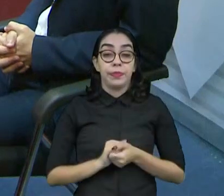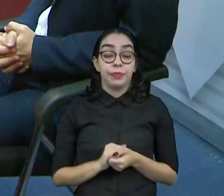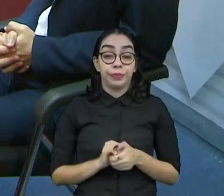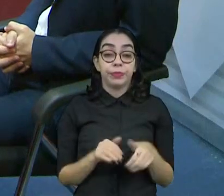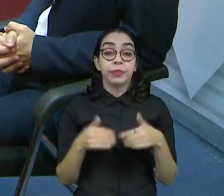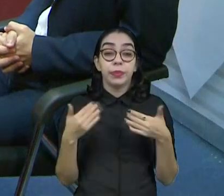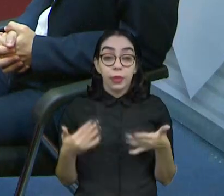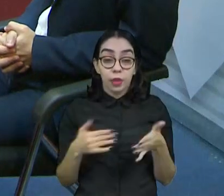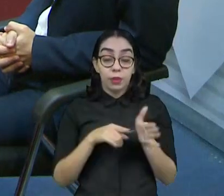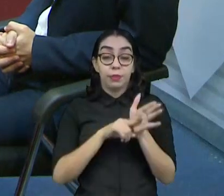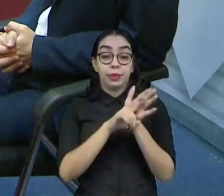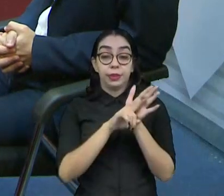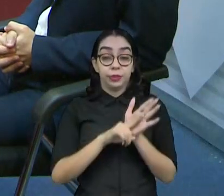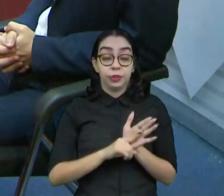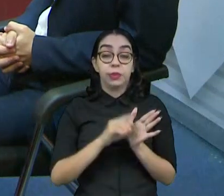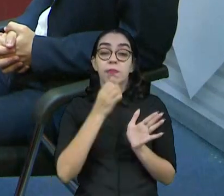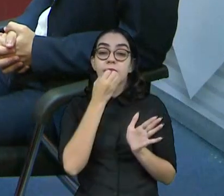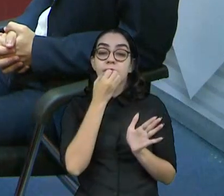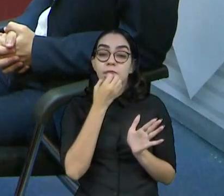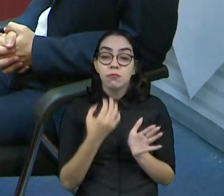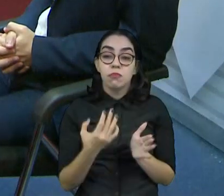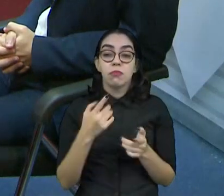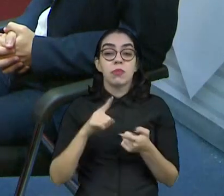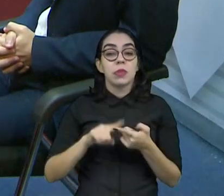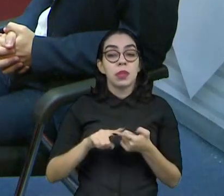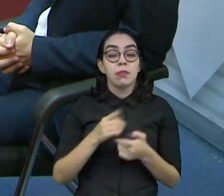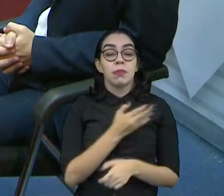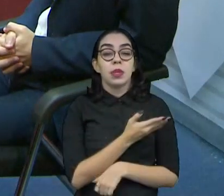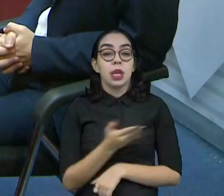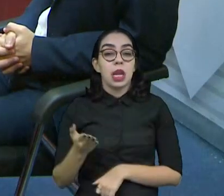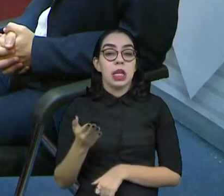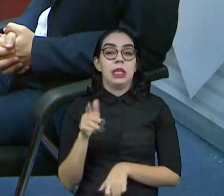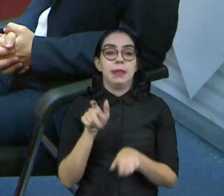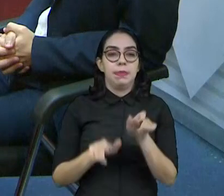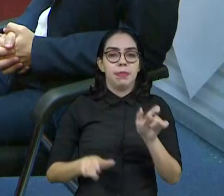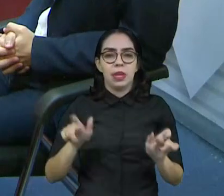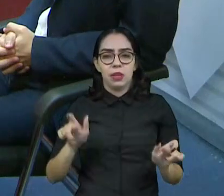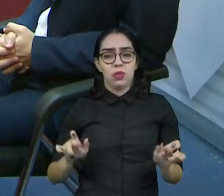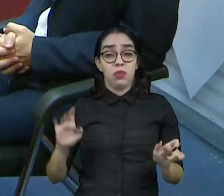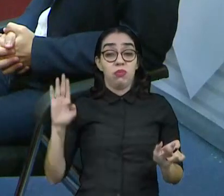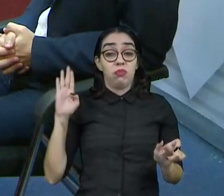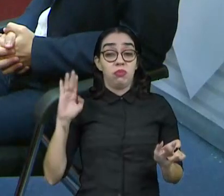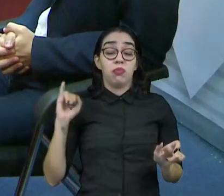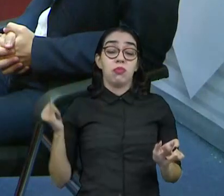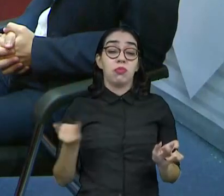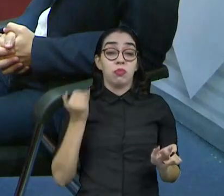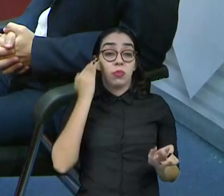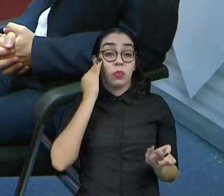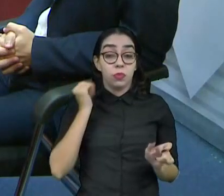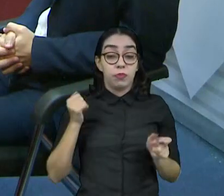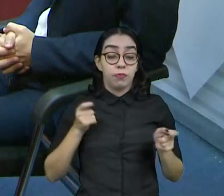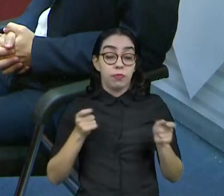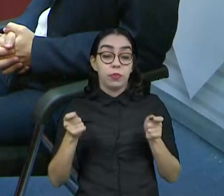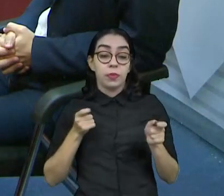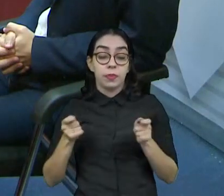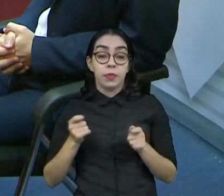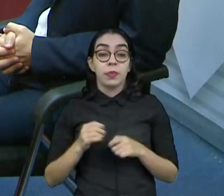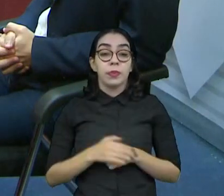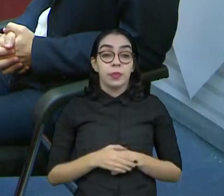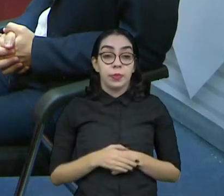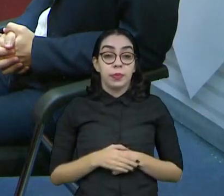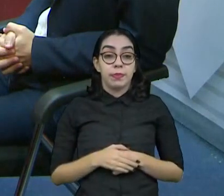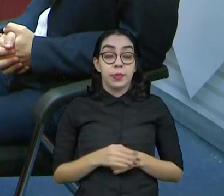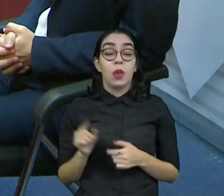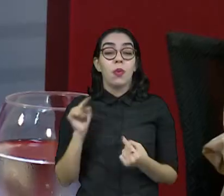importantes também para as campanhas, para os candidatos? Principalmente. A principal função da pesquisa